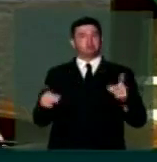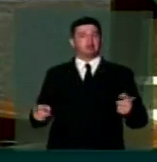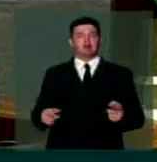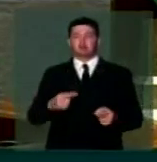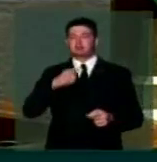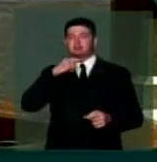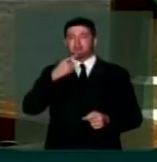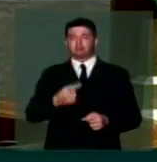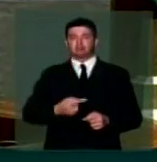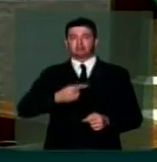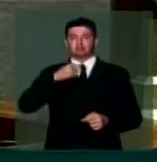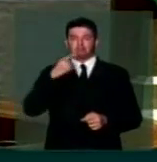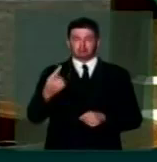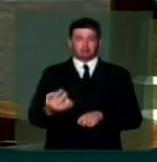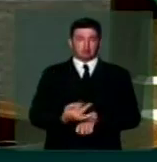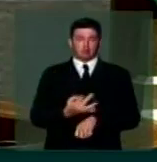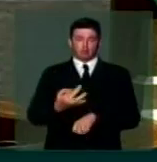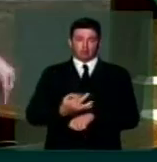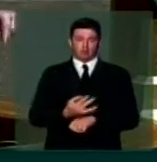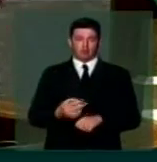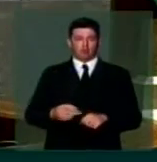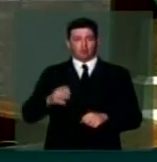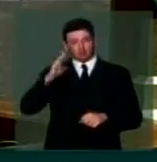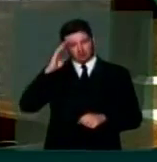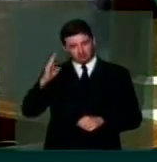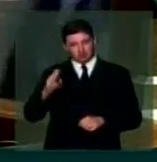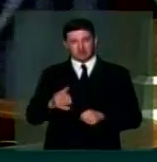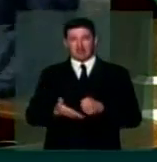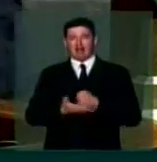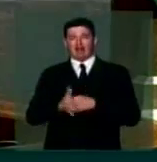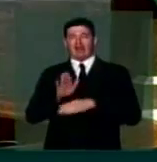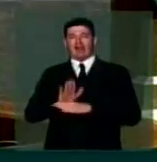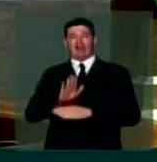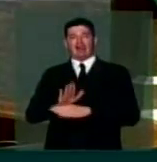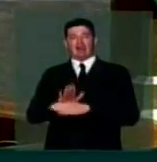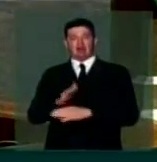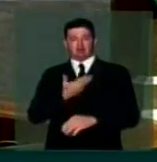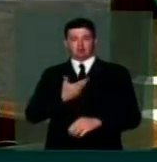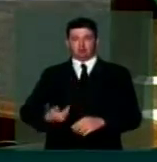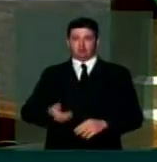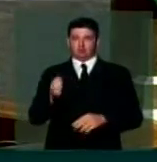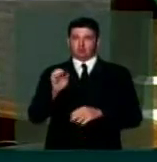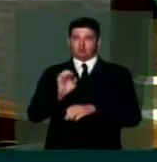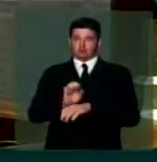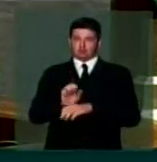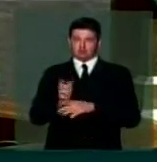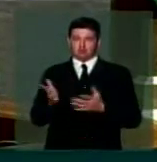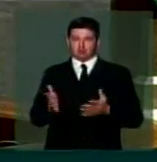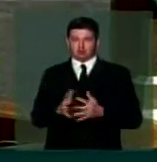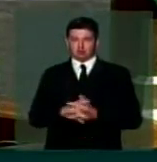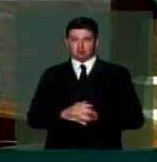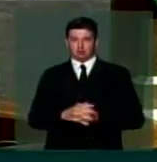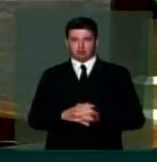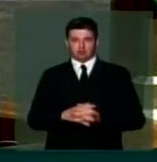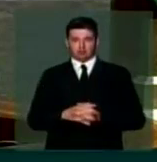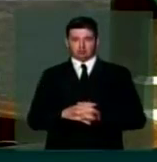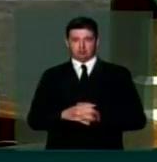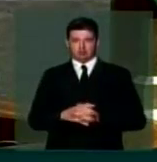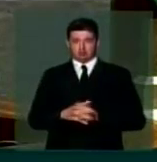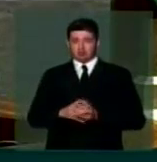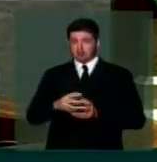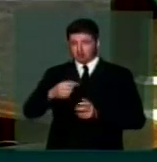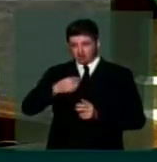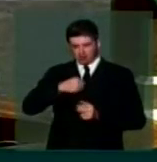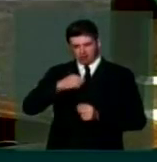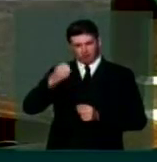superar o enfrentamento com a grande máquina assistencialista do governo do estado. Então, não me arrependo